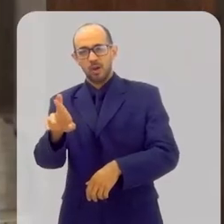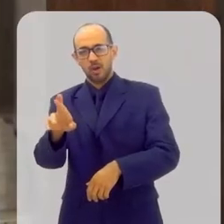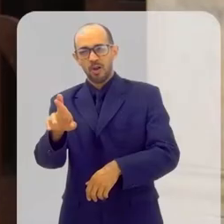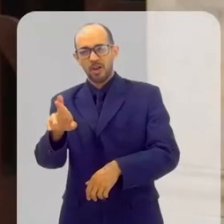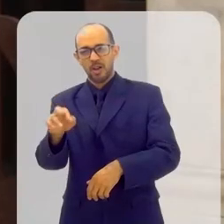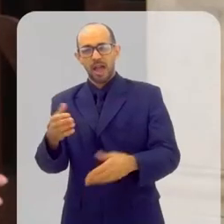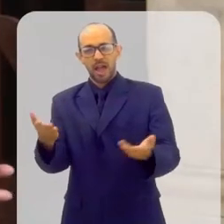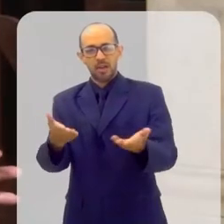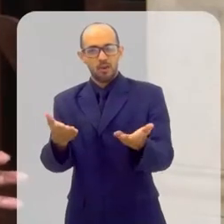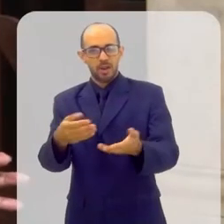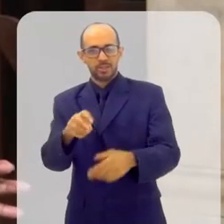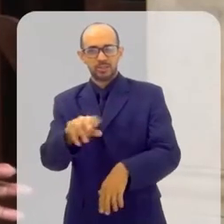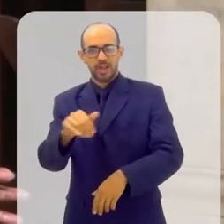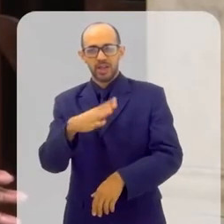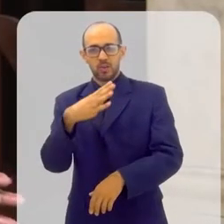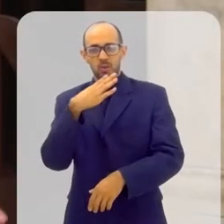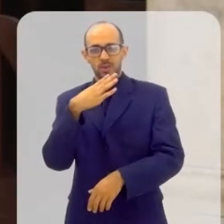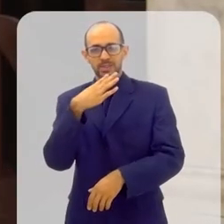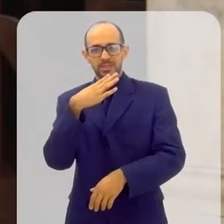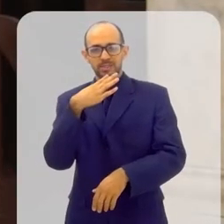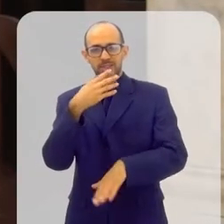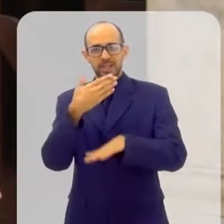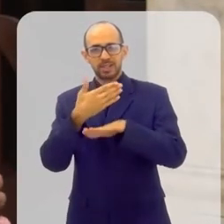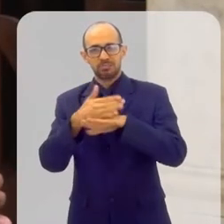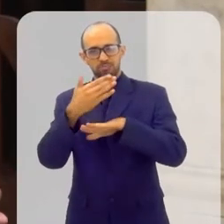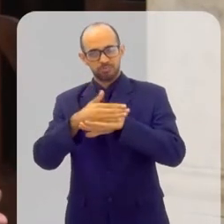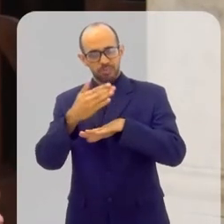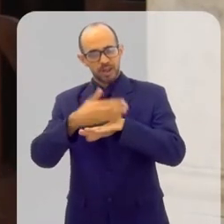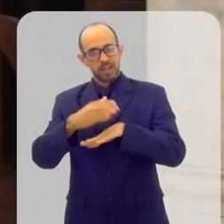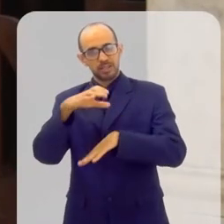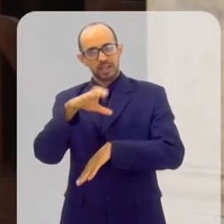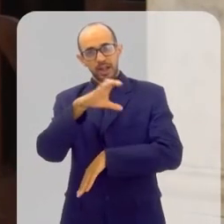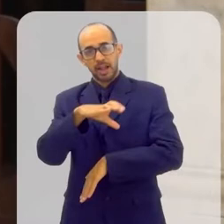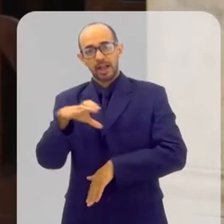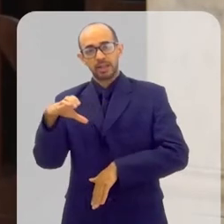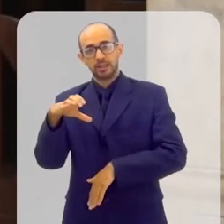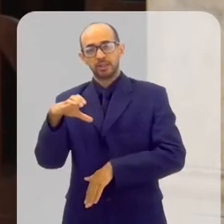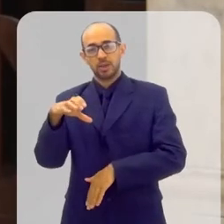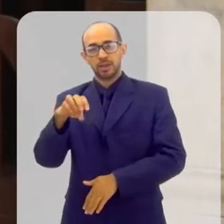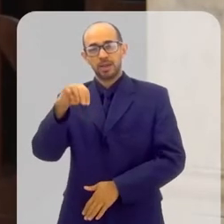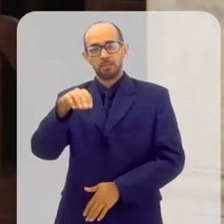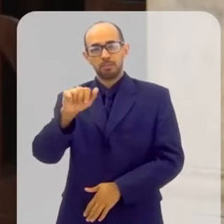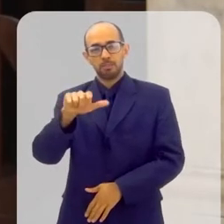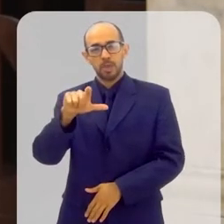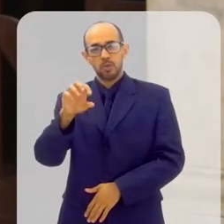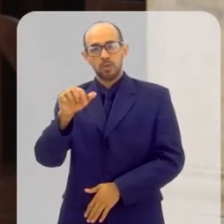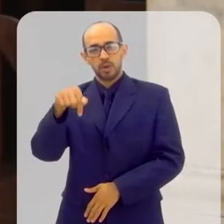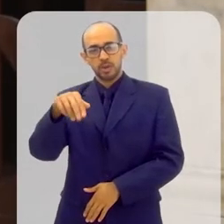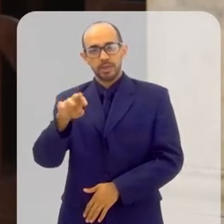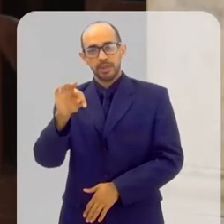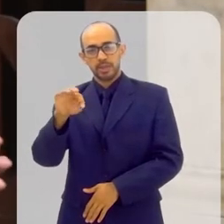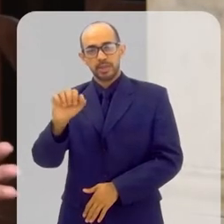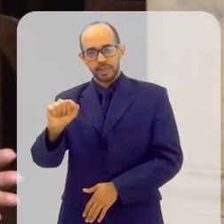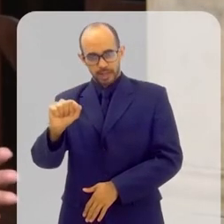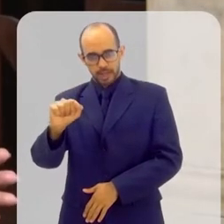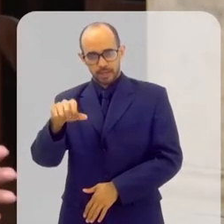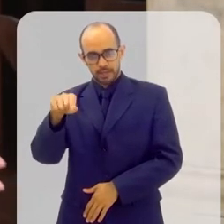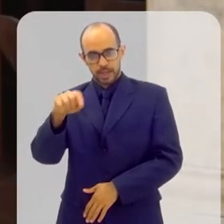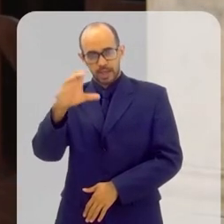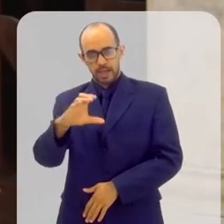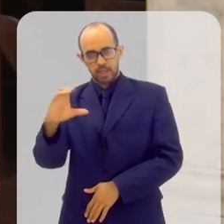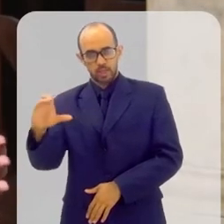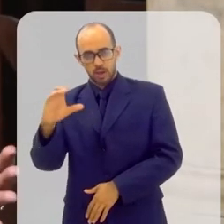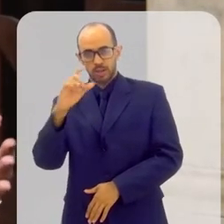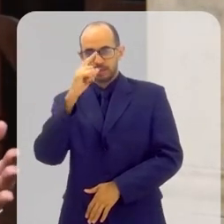e agora nós vamos conhecer os ritos da Igreja Católica Greco Melquita. Até porque,